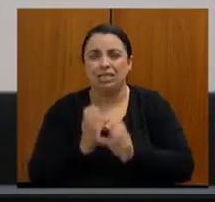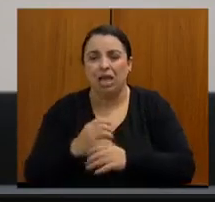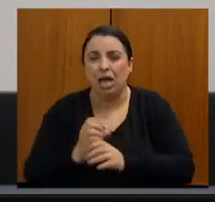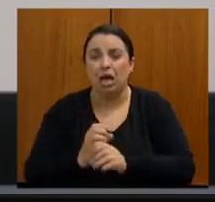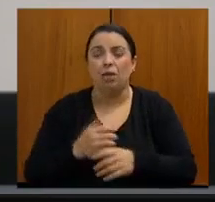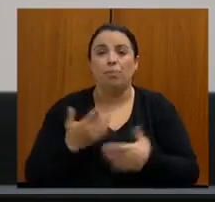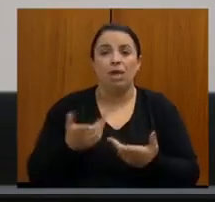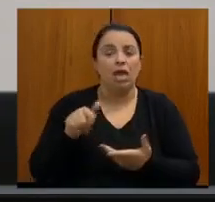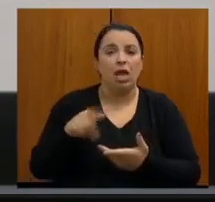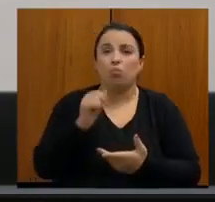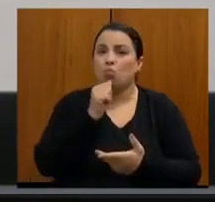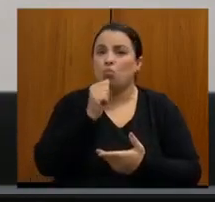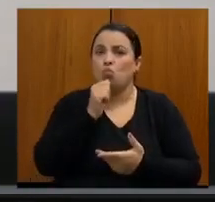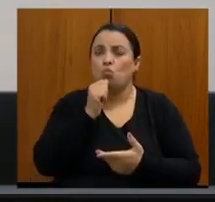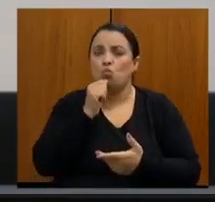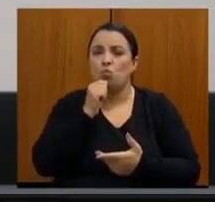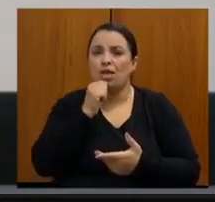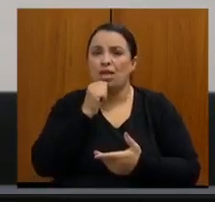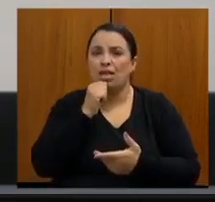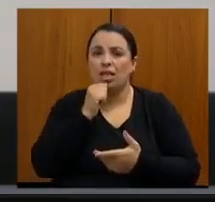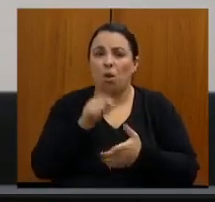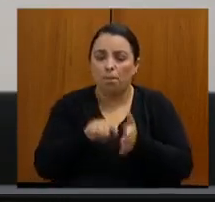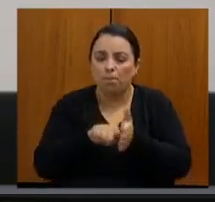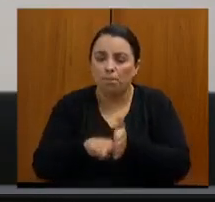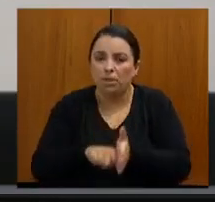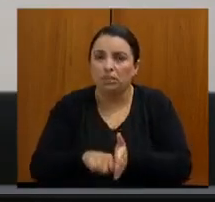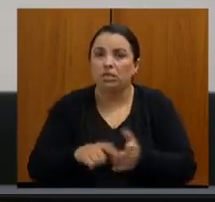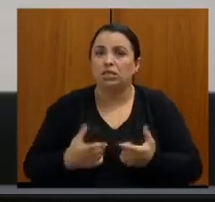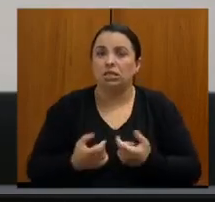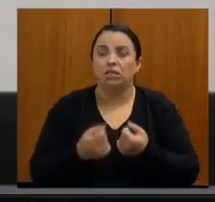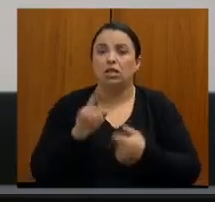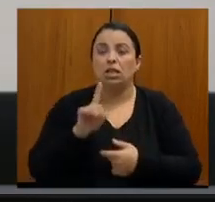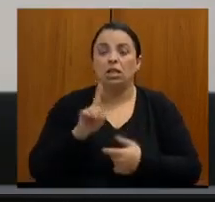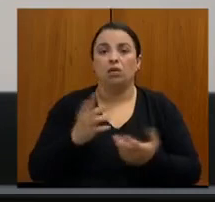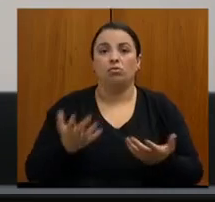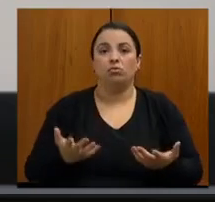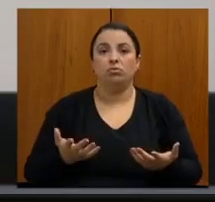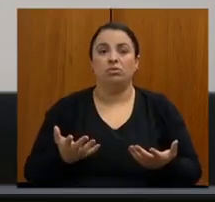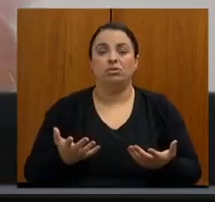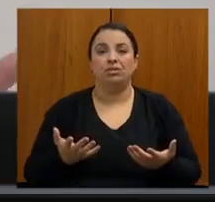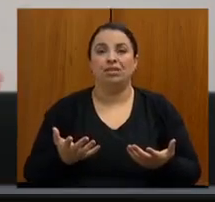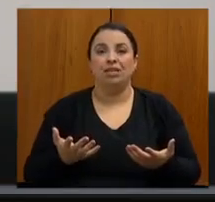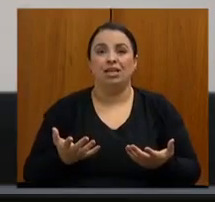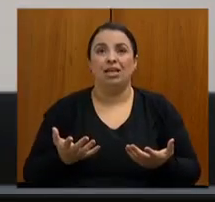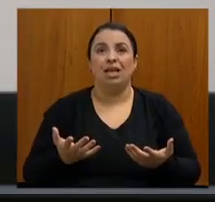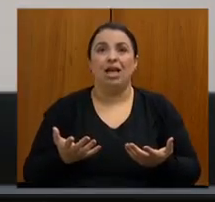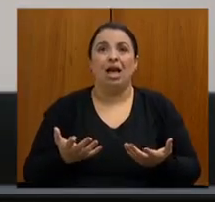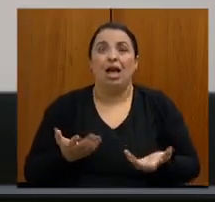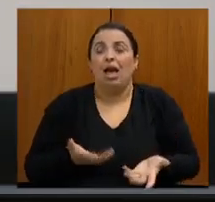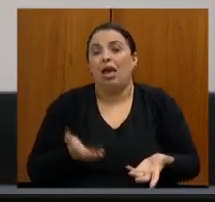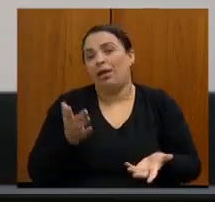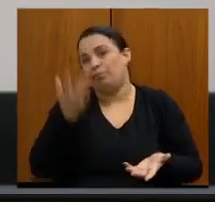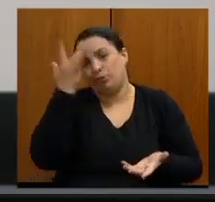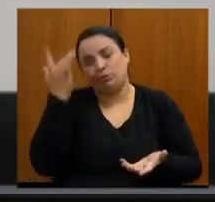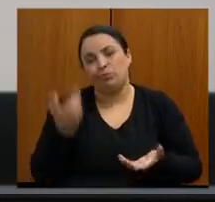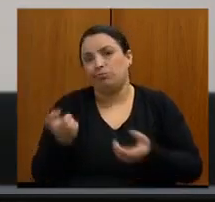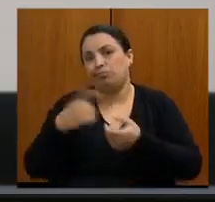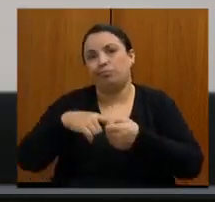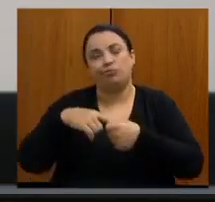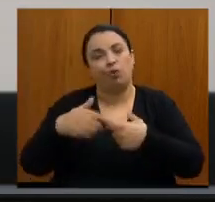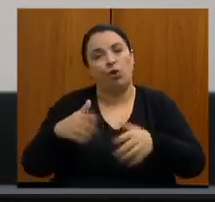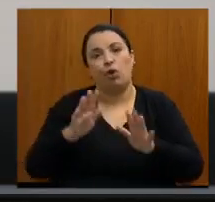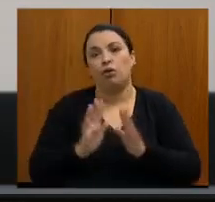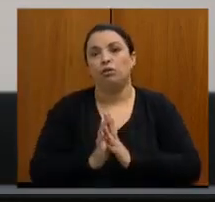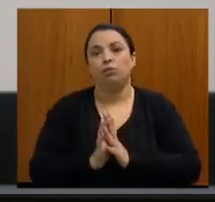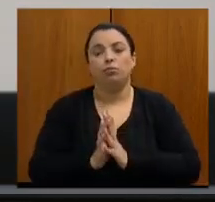biópsia. Ela não avalia isso. Ela só avalia, eu quero o diagnóstico. Câncer não é... O paciente acaba sendo devolvido. Então, esse paciente hoje,